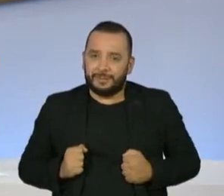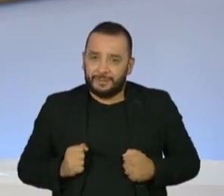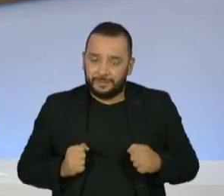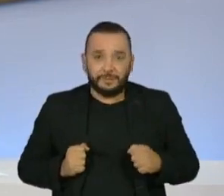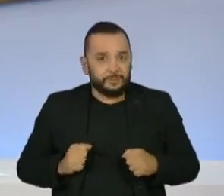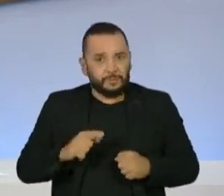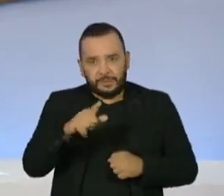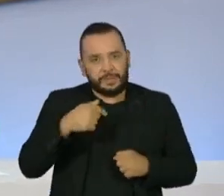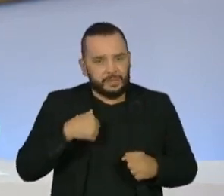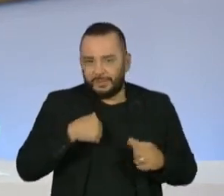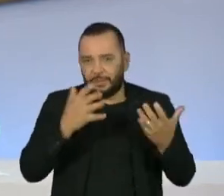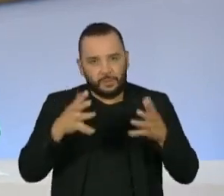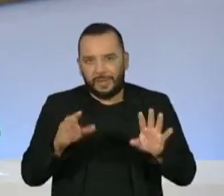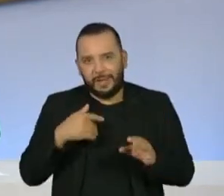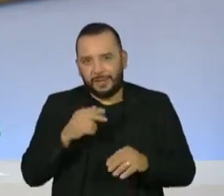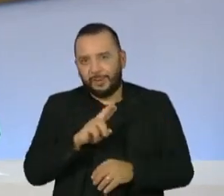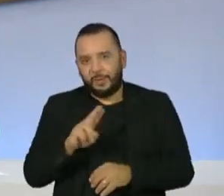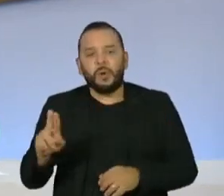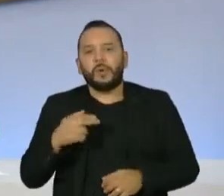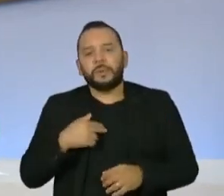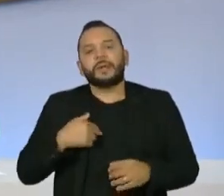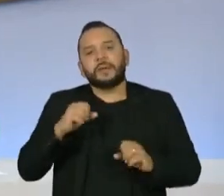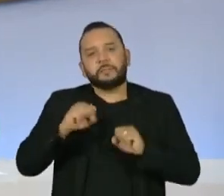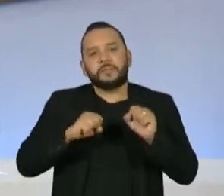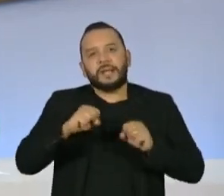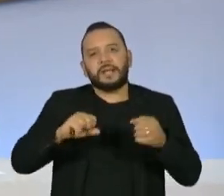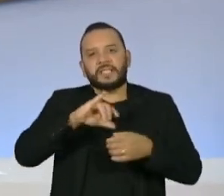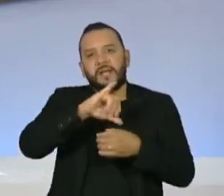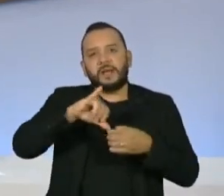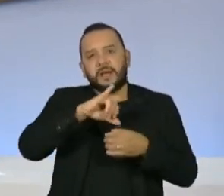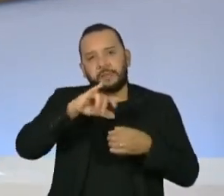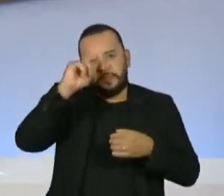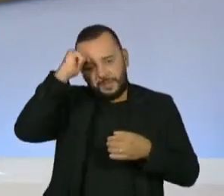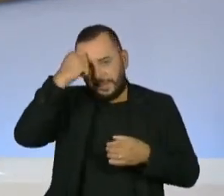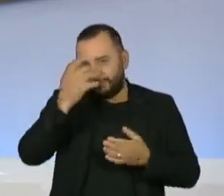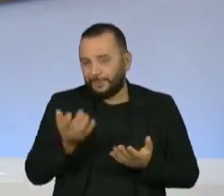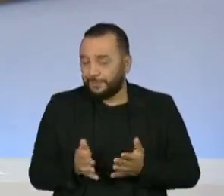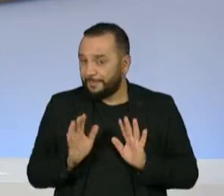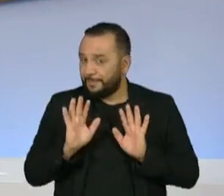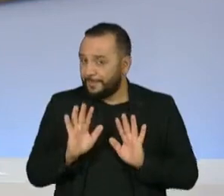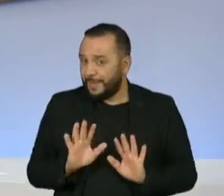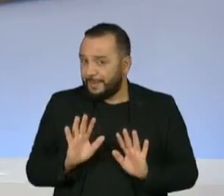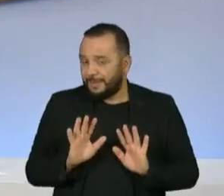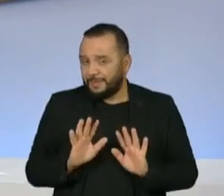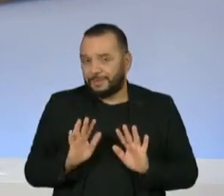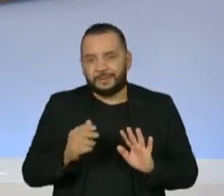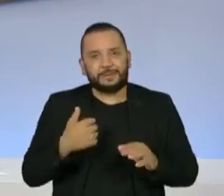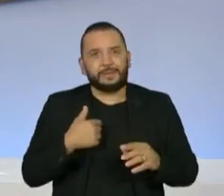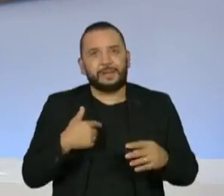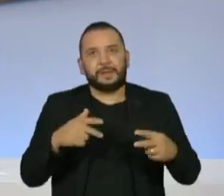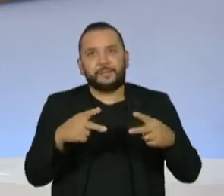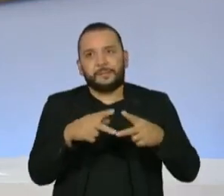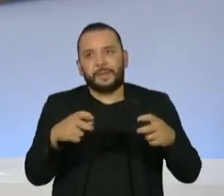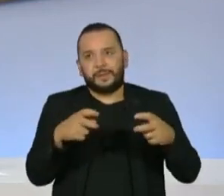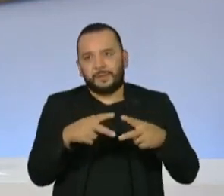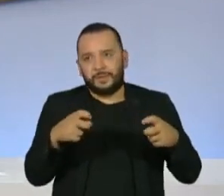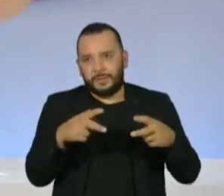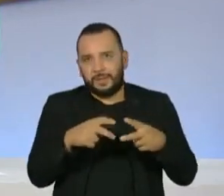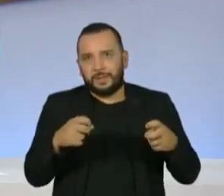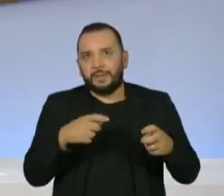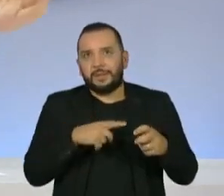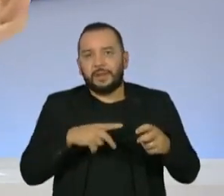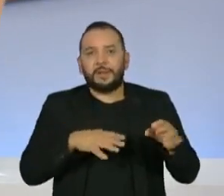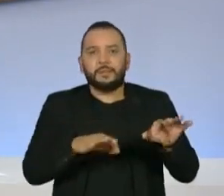não só distribuidora. Eu queria saber, a Petrobras, ela não tem um plano para